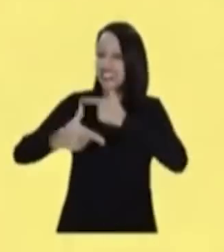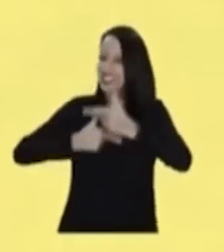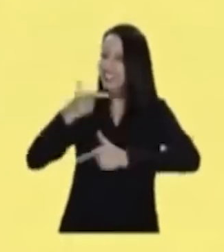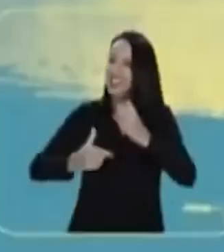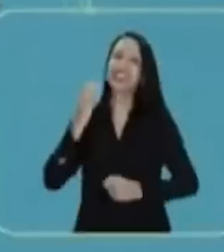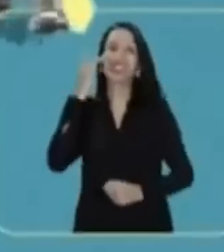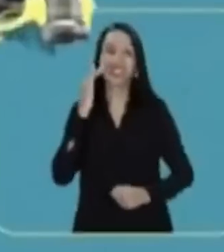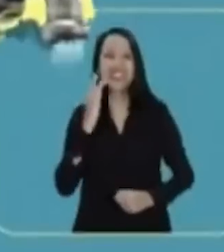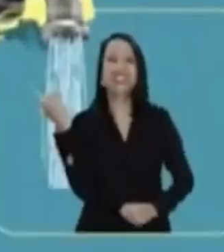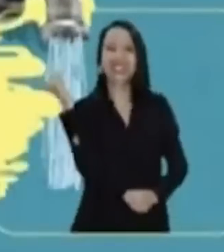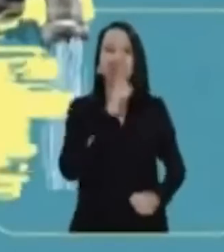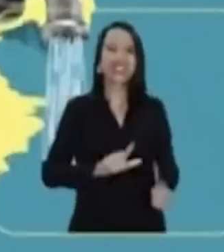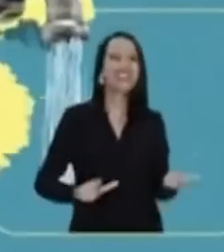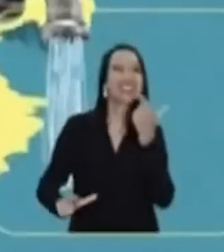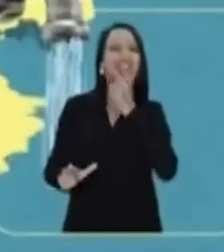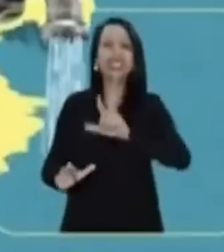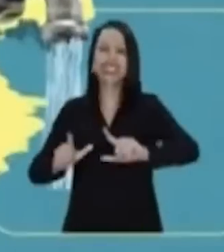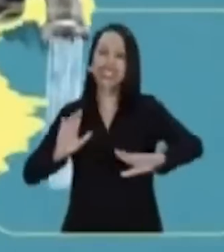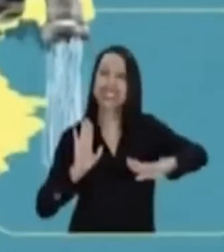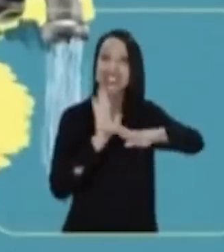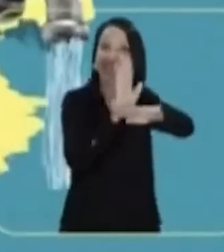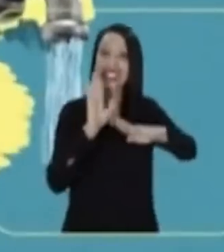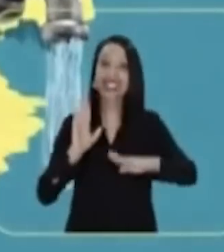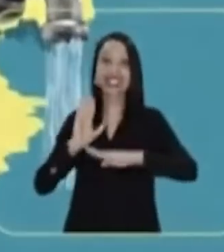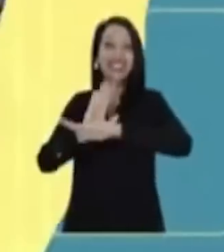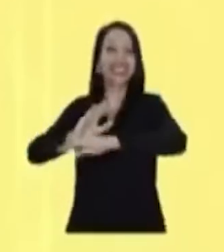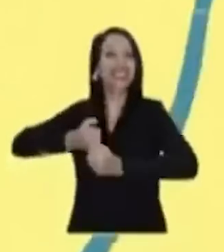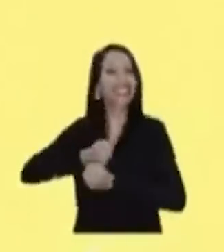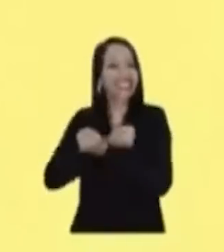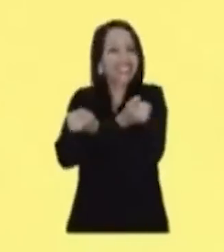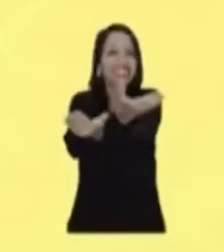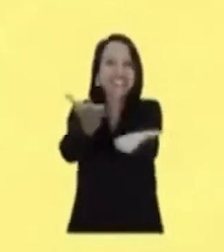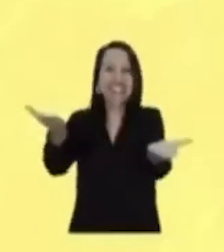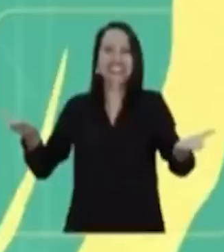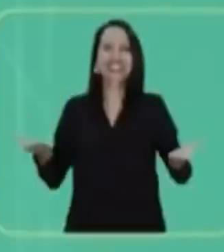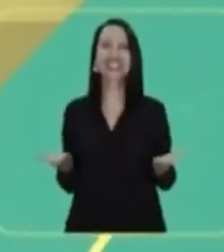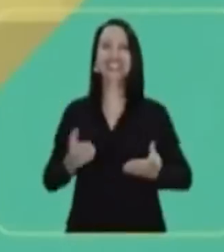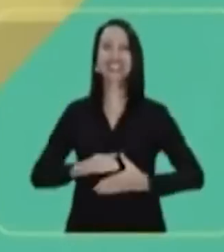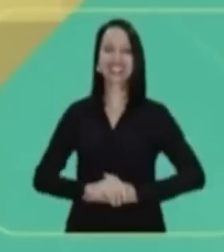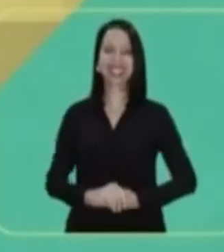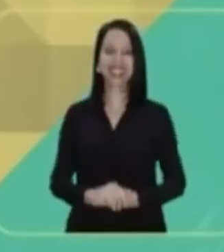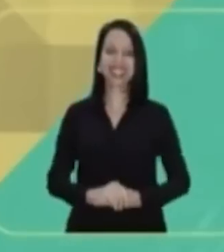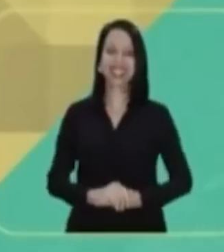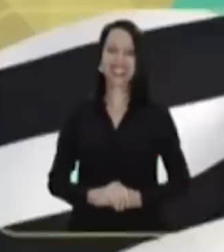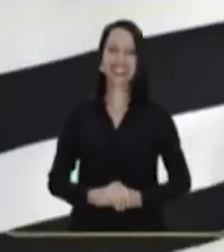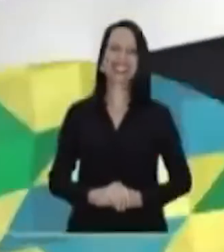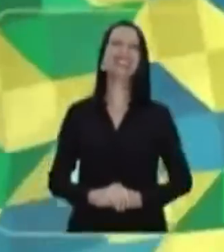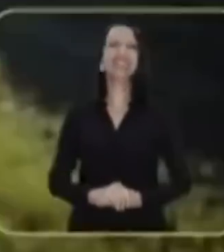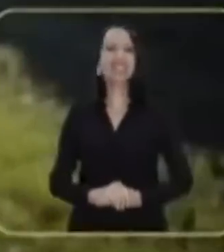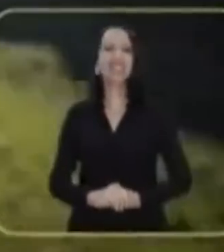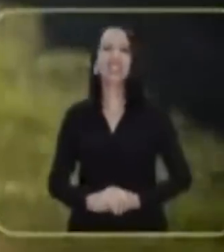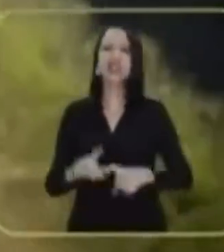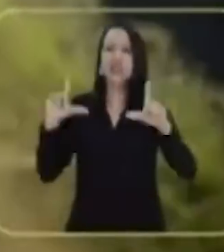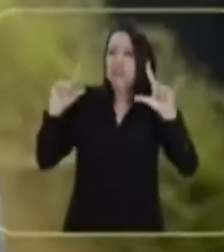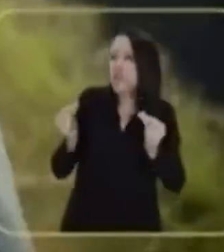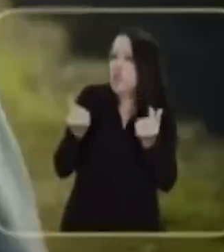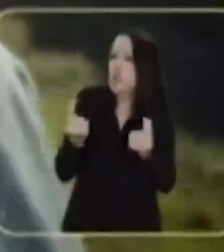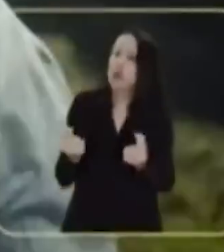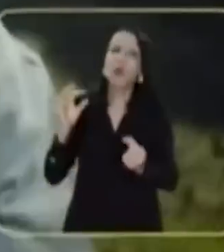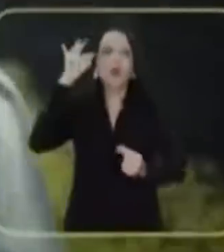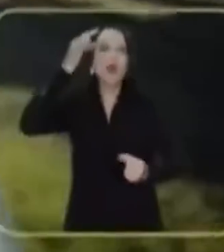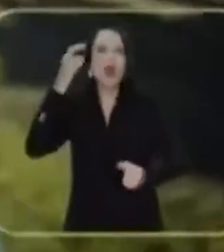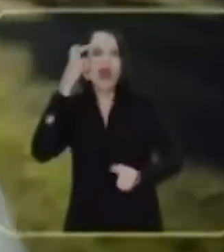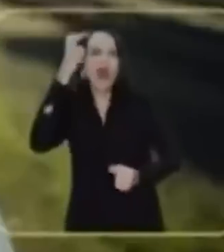entender. O trabalho do Tarcísio é o que garante benefício pra você. Baixo